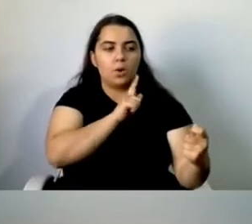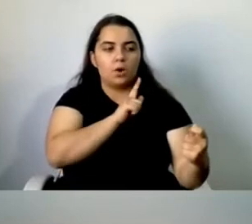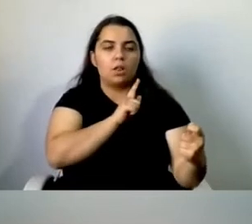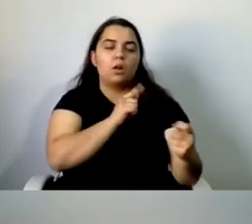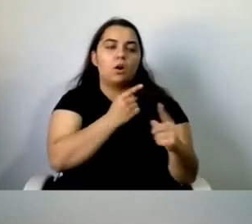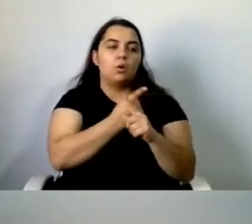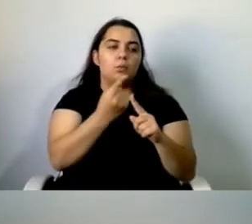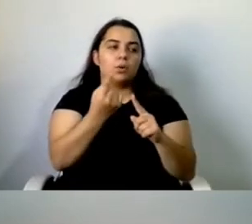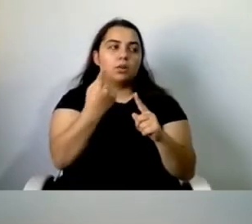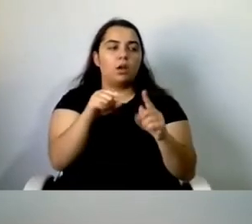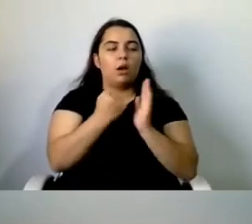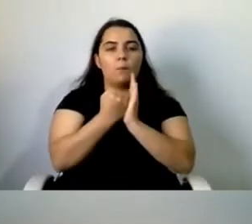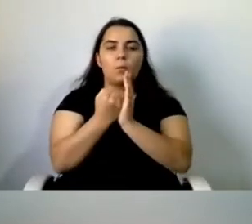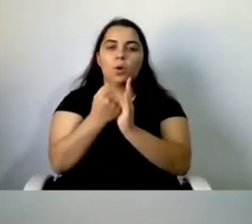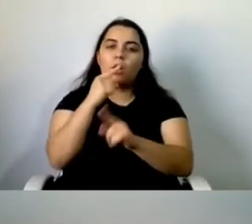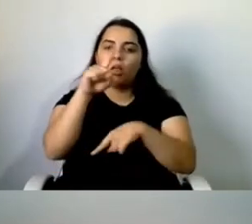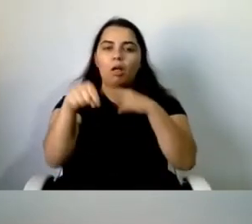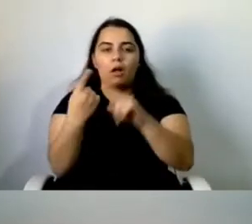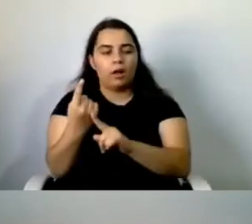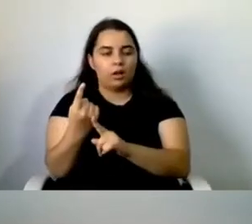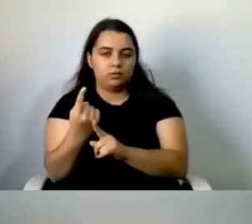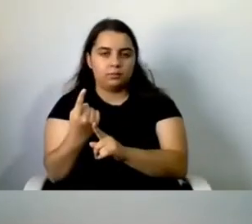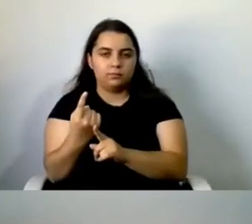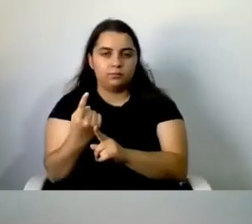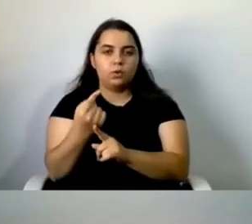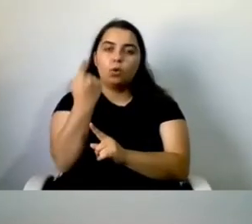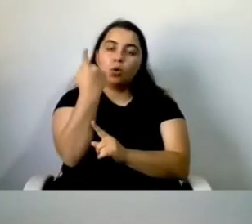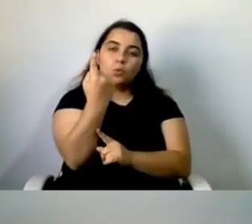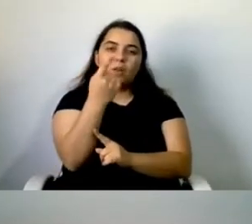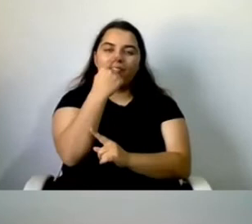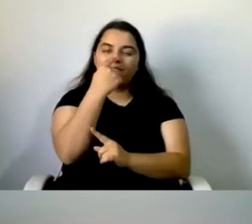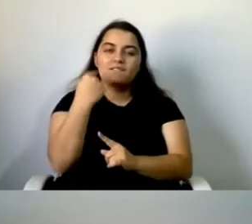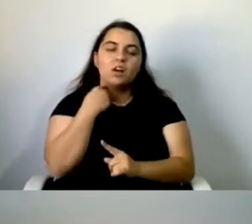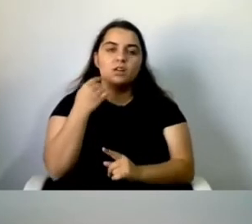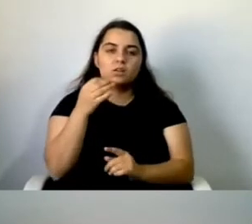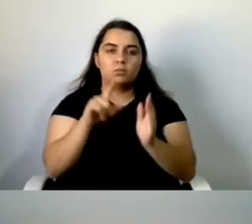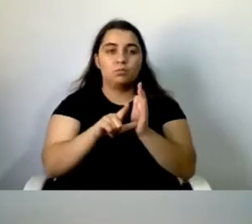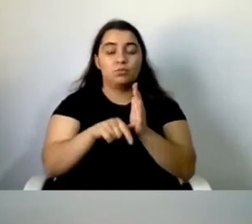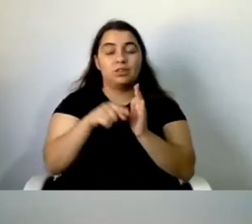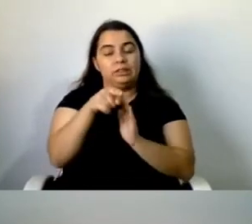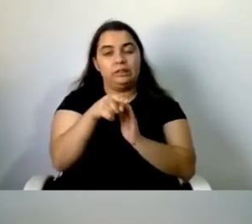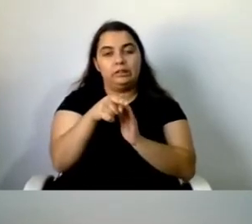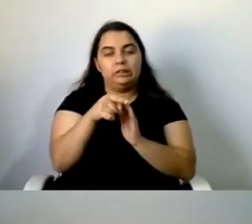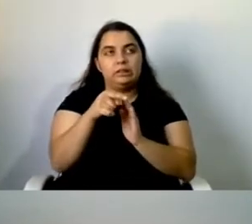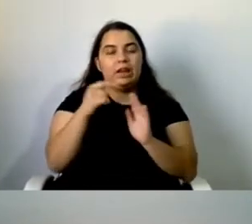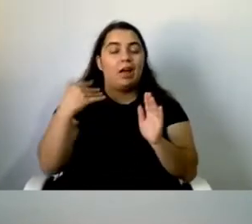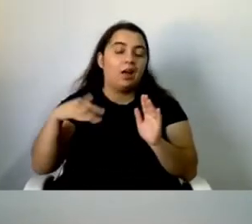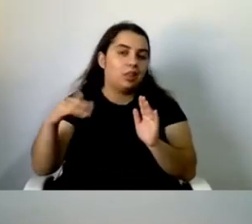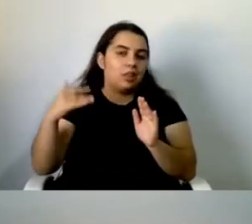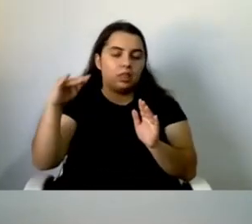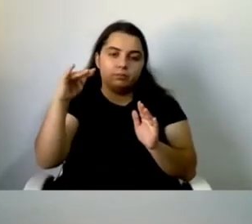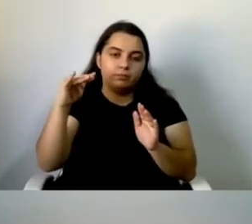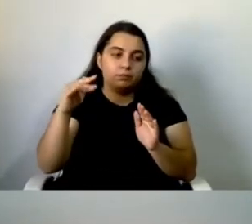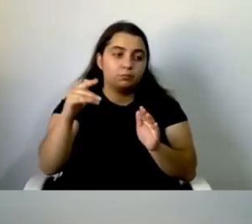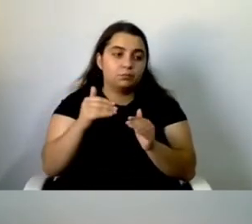das lacunas deste projeto é a idade, que é partir dos